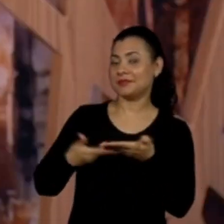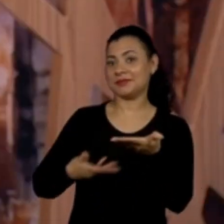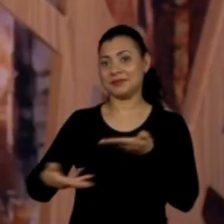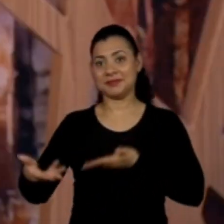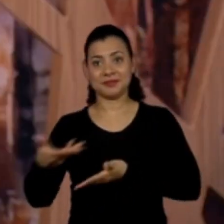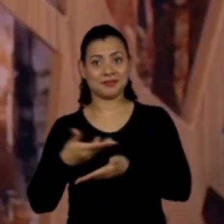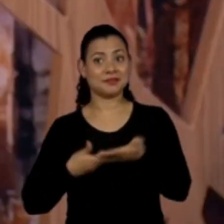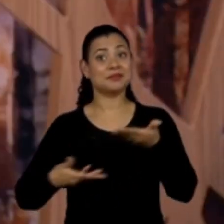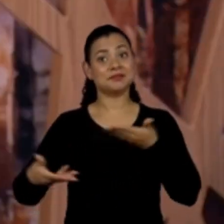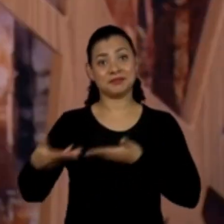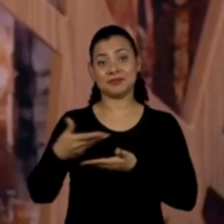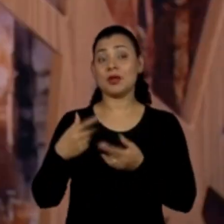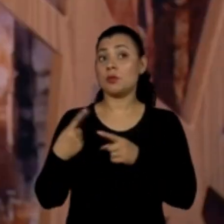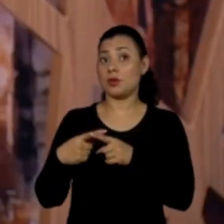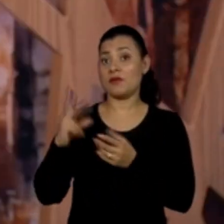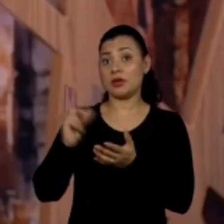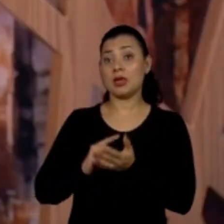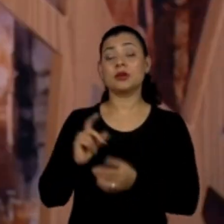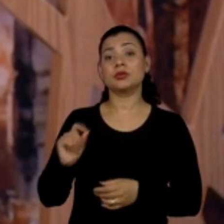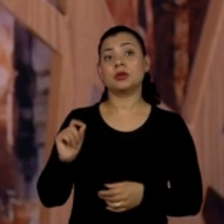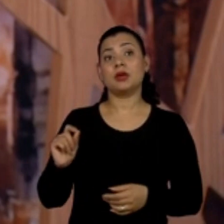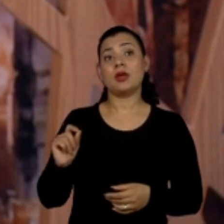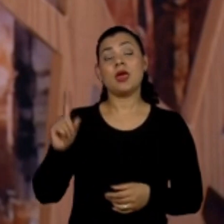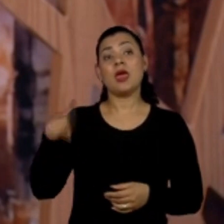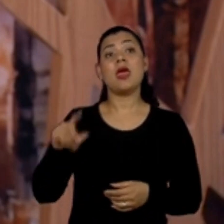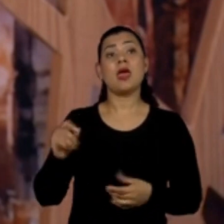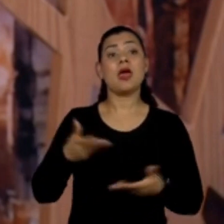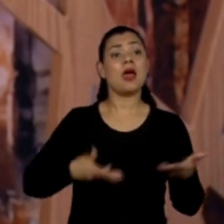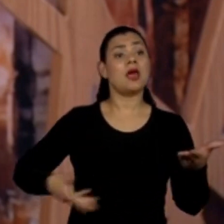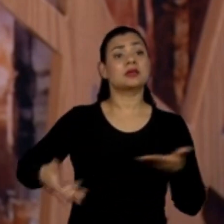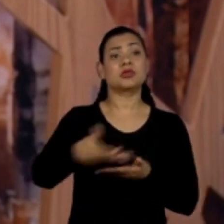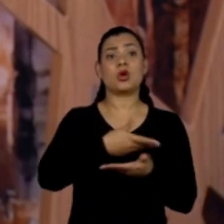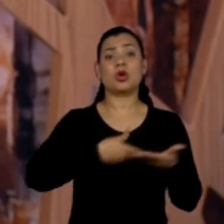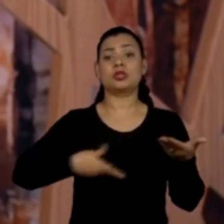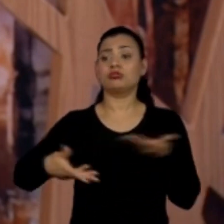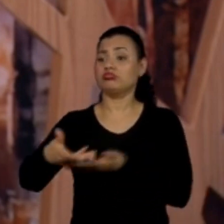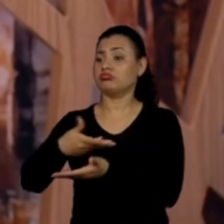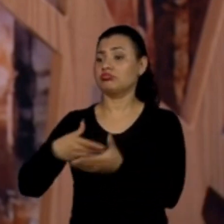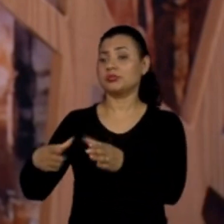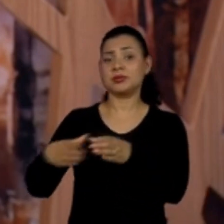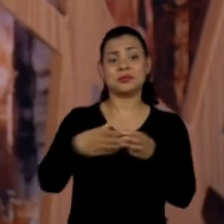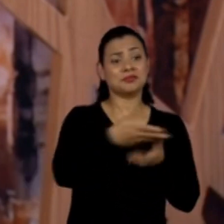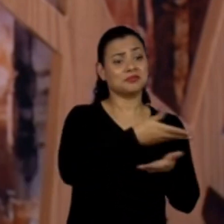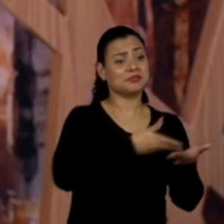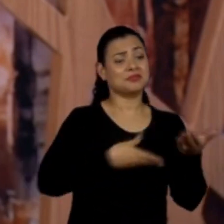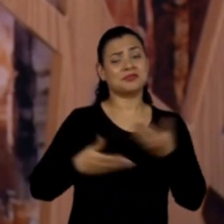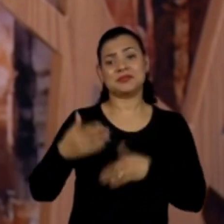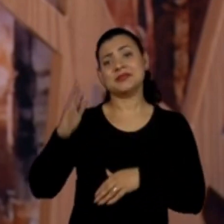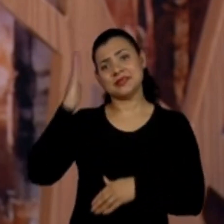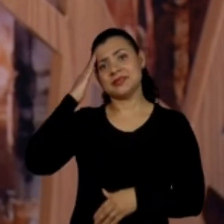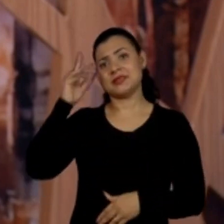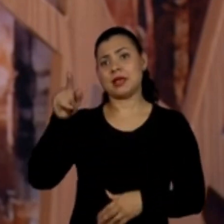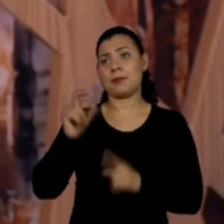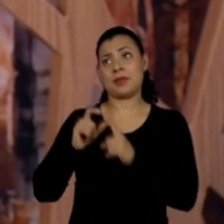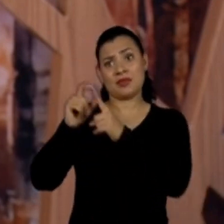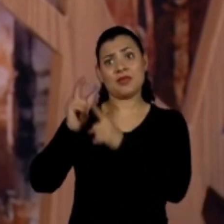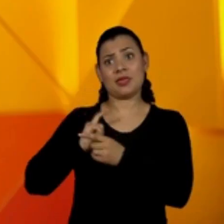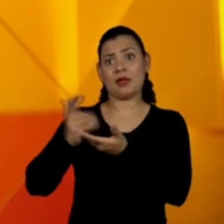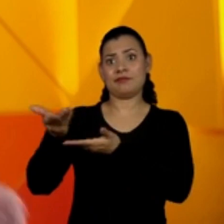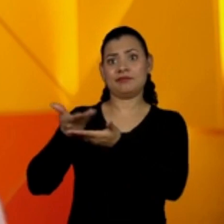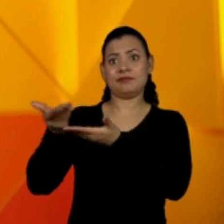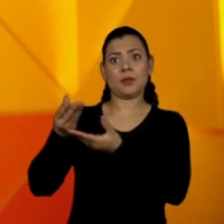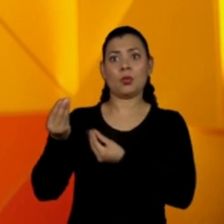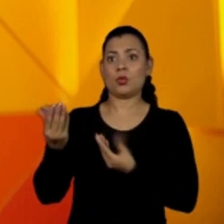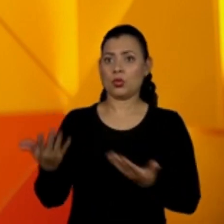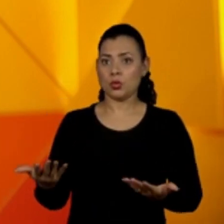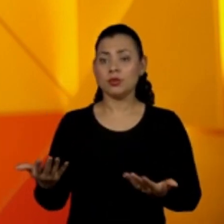relações, porque nada mais é do que a criação de relações em comunidade, né? O que a gente sabe muito bem na periferia. Não, e